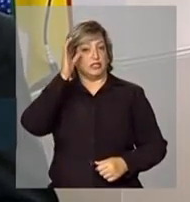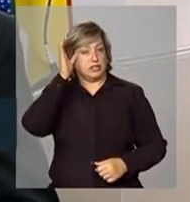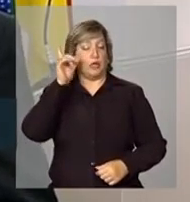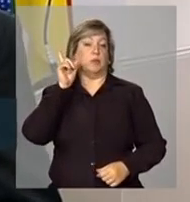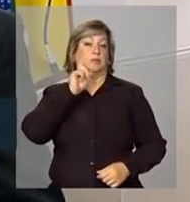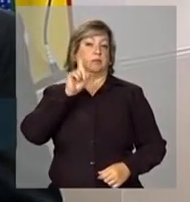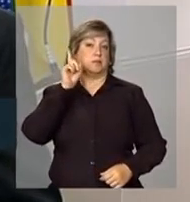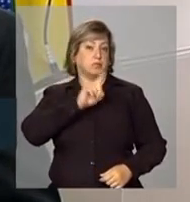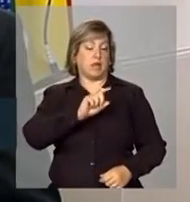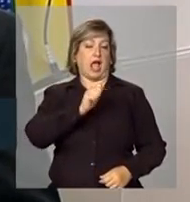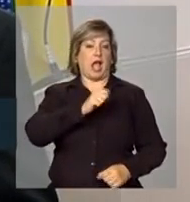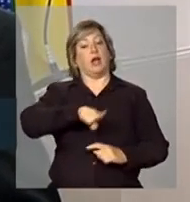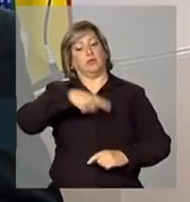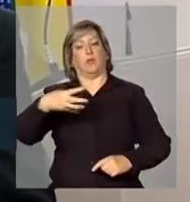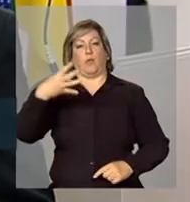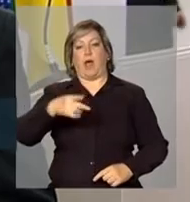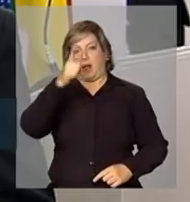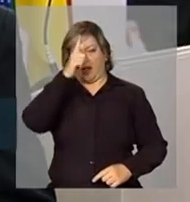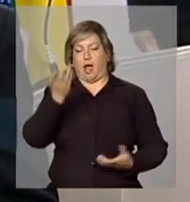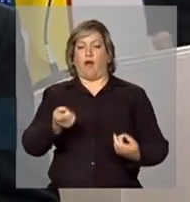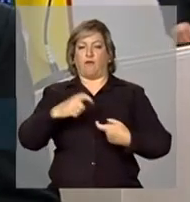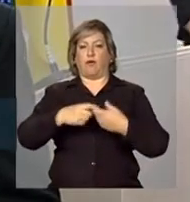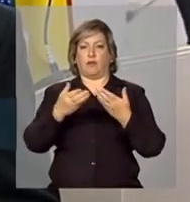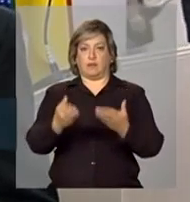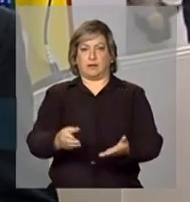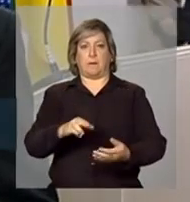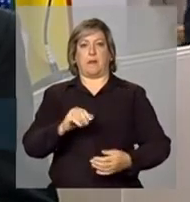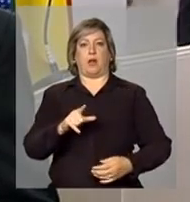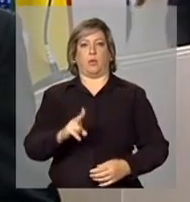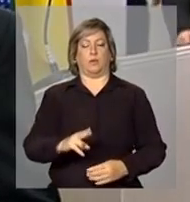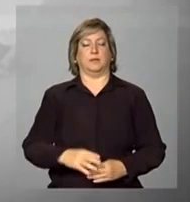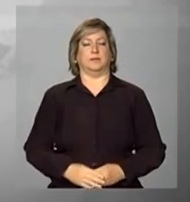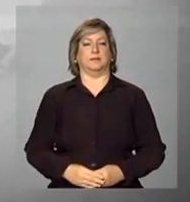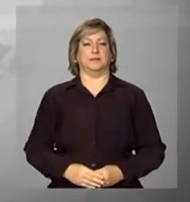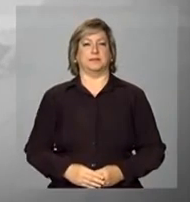Unidos e Argentina. Voltamos com você aí no estúdio, Malu.